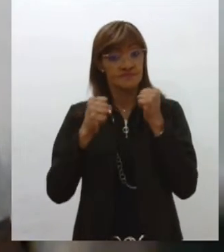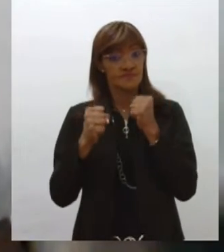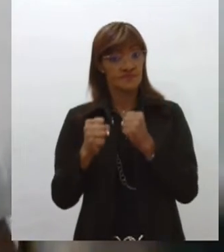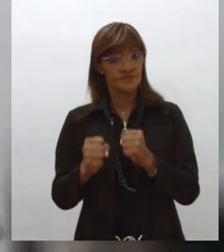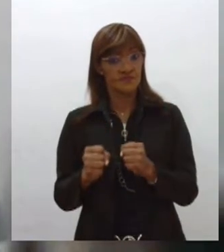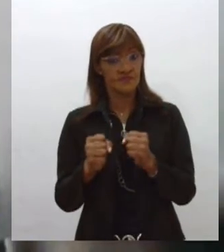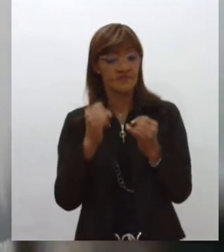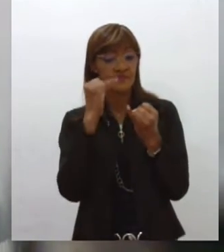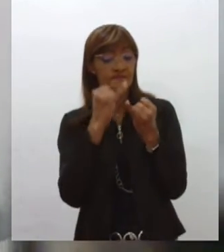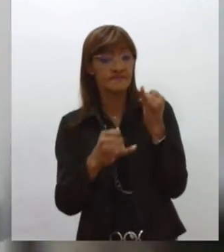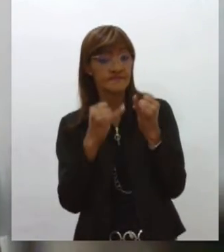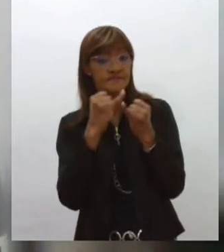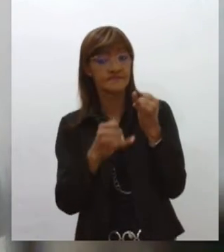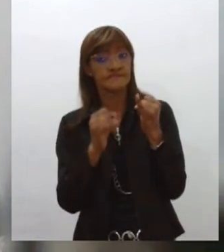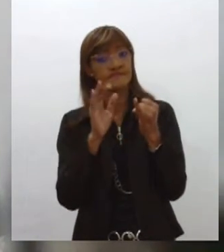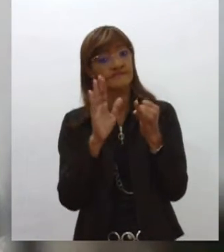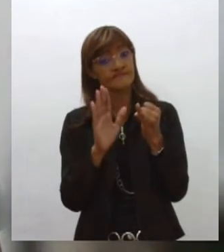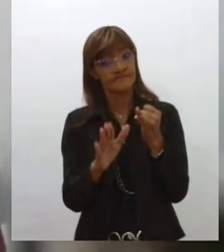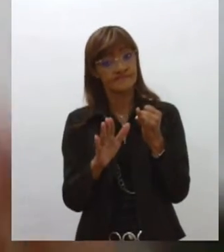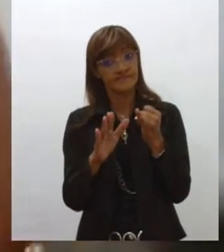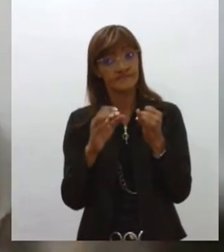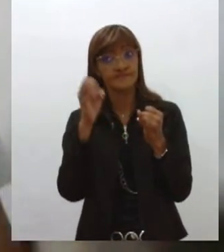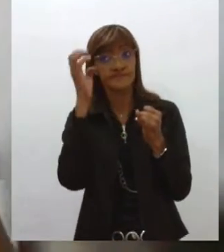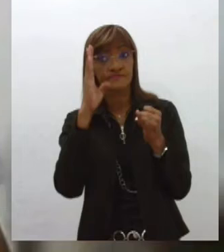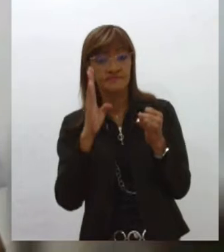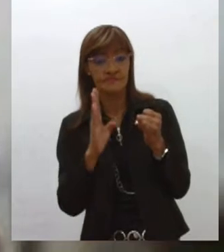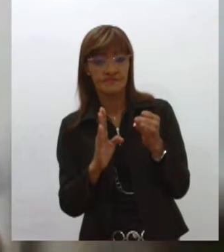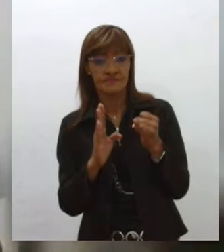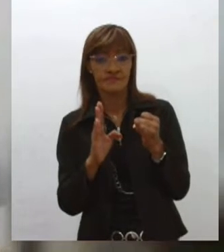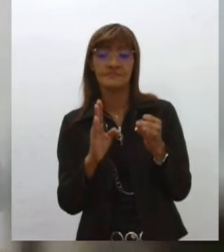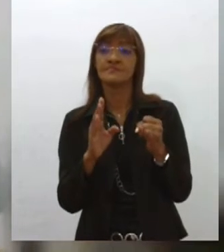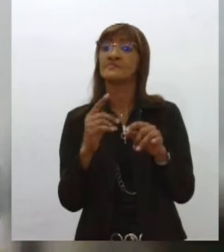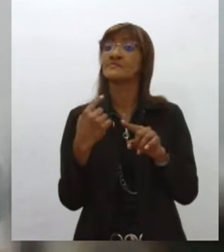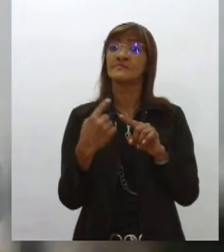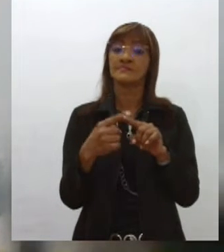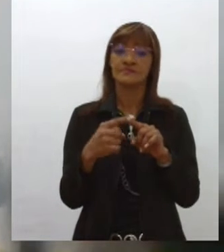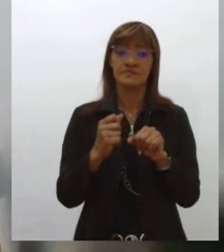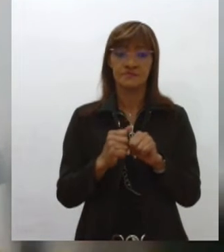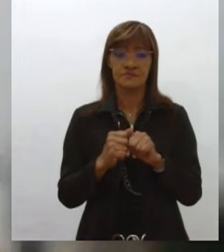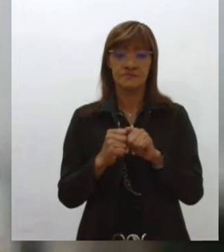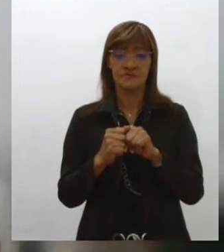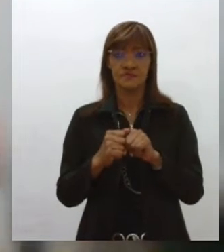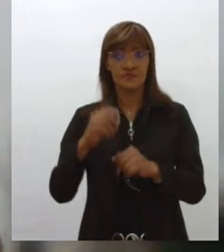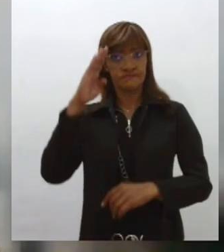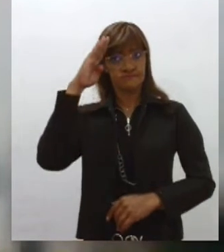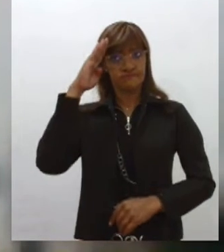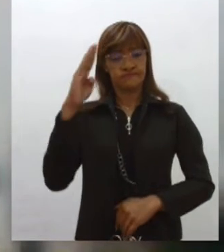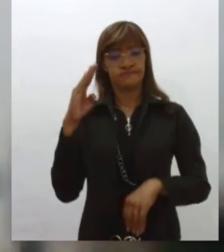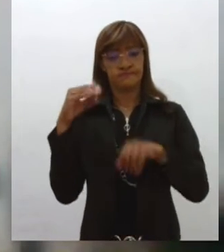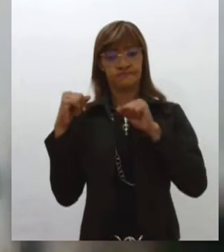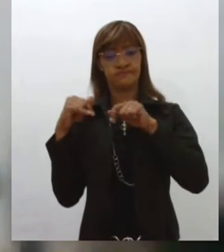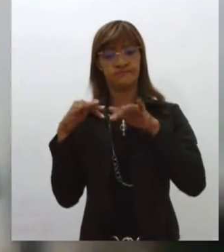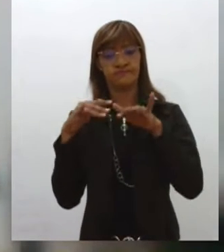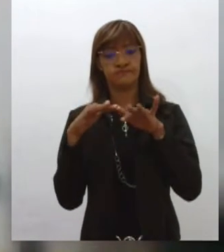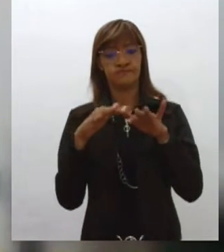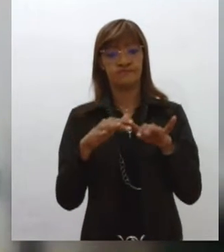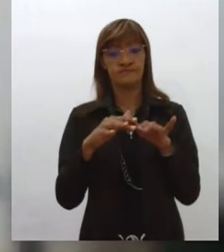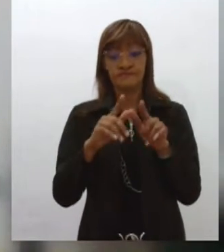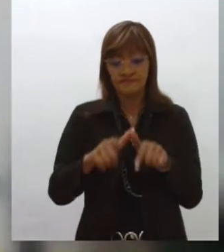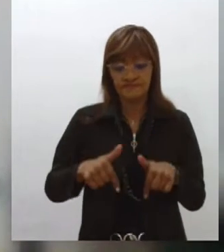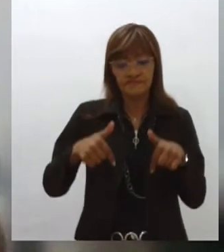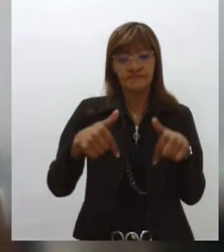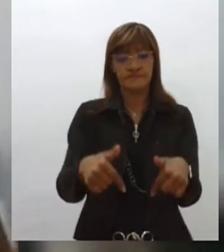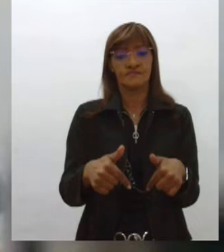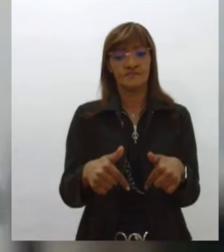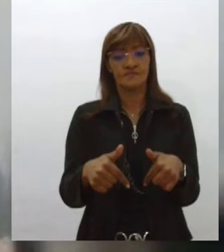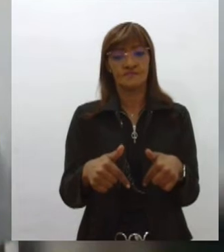bandeira nacional. Não à toa. Porque quando os militares tomam o poder, eles lutaram pelo Império. Eles